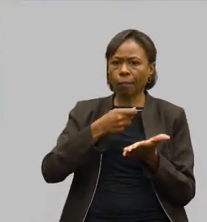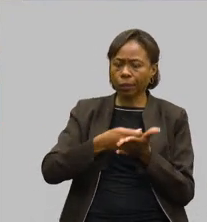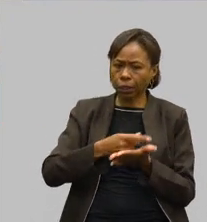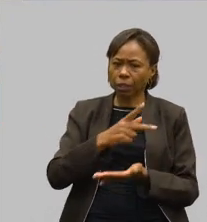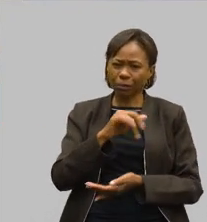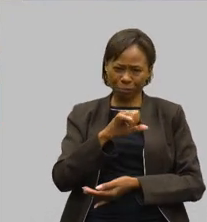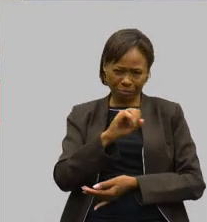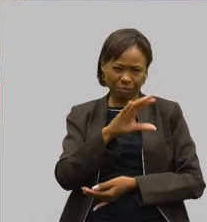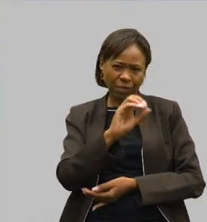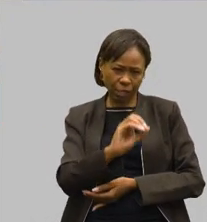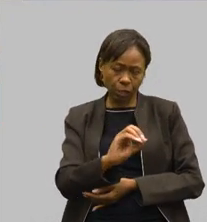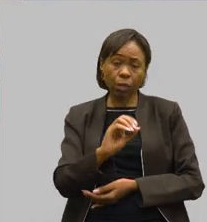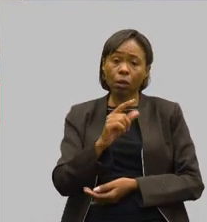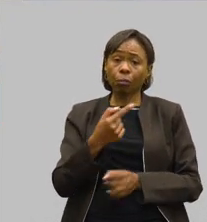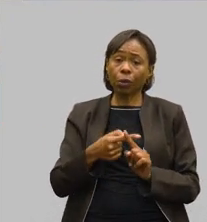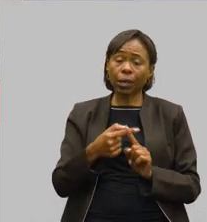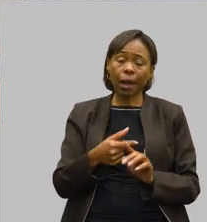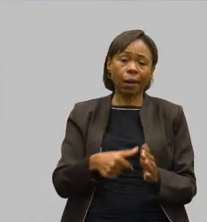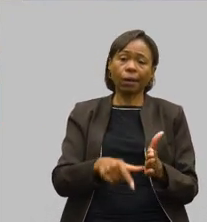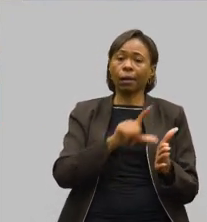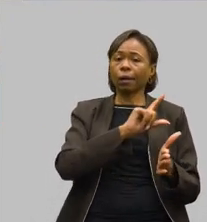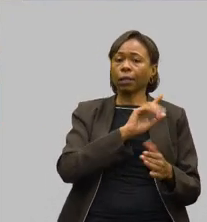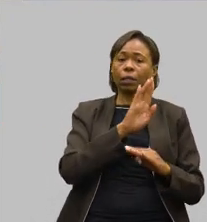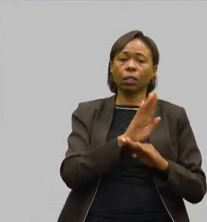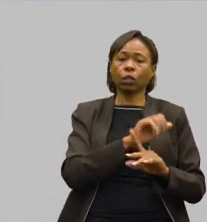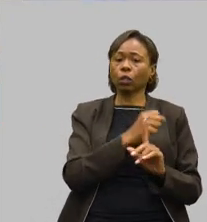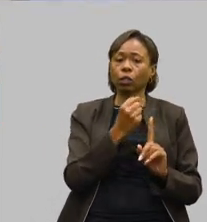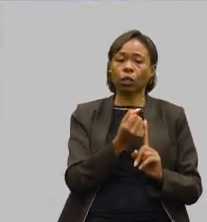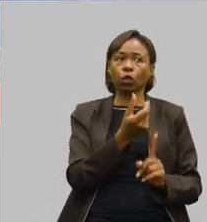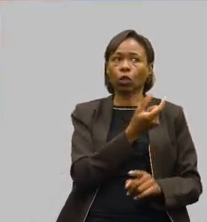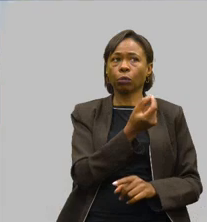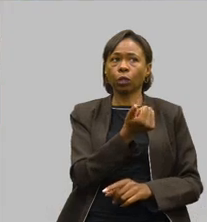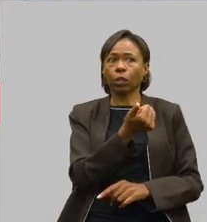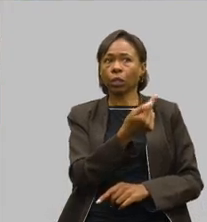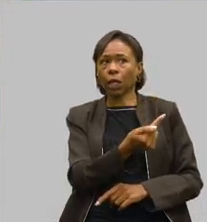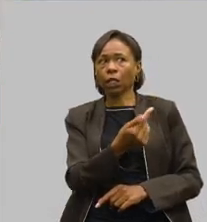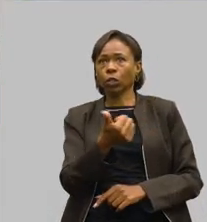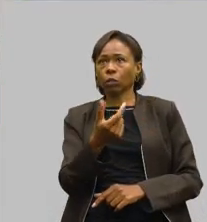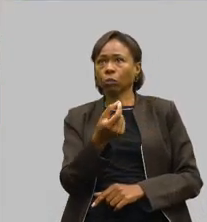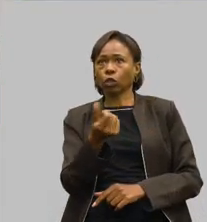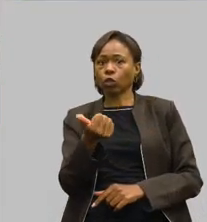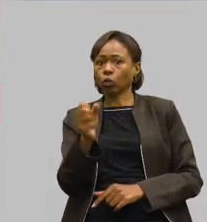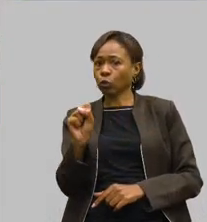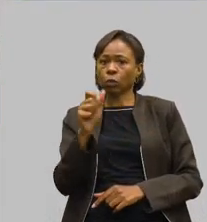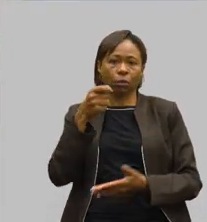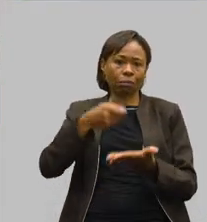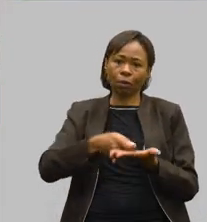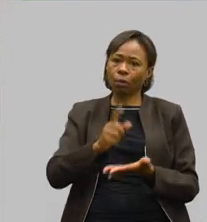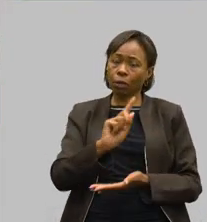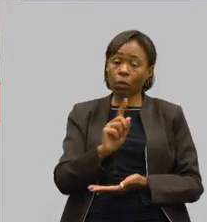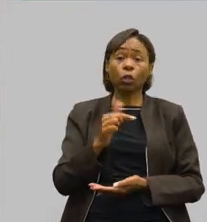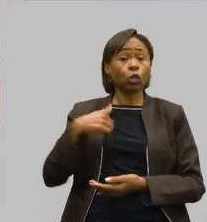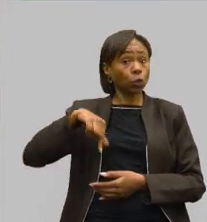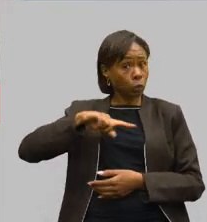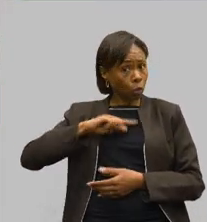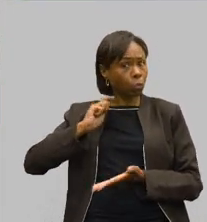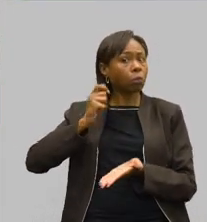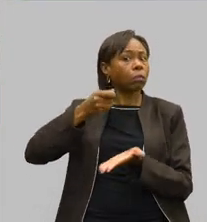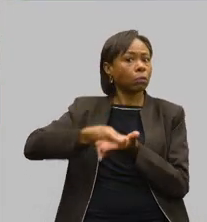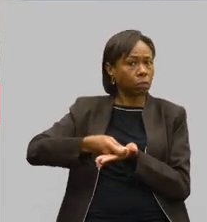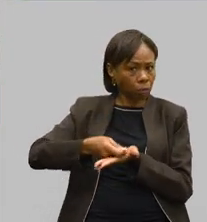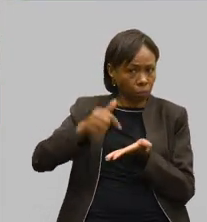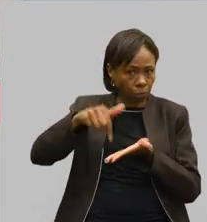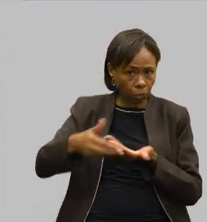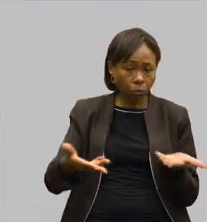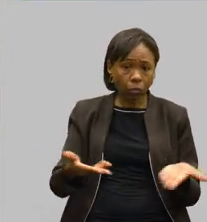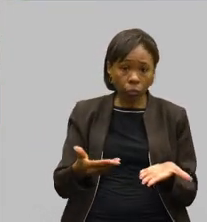que não houve pagamento do piso da assistência social no ano de 2017, 2018. Nós fizemos o pagamento desse piso, estamos